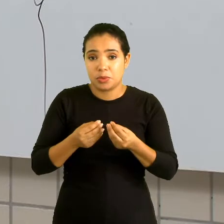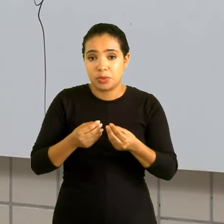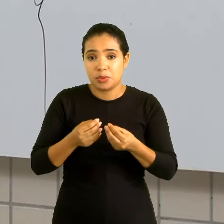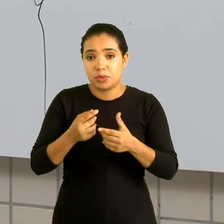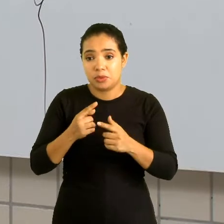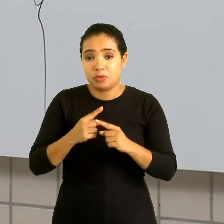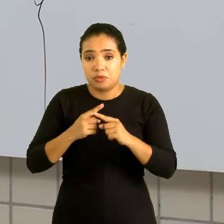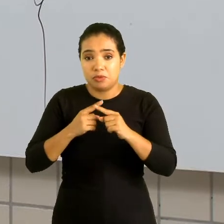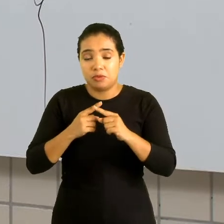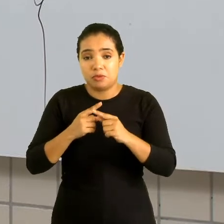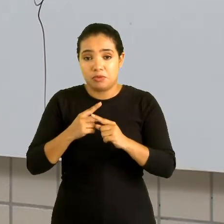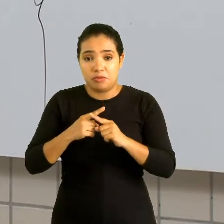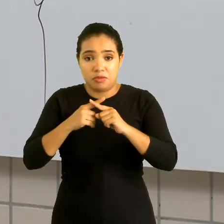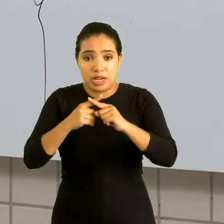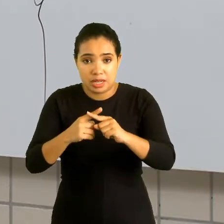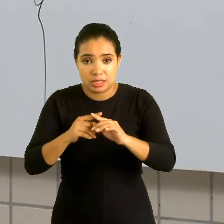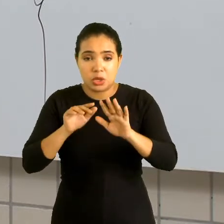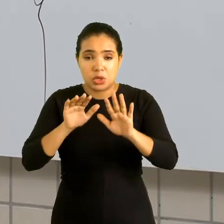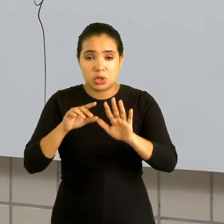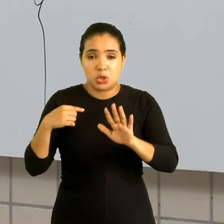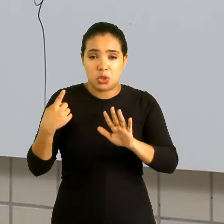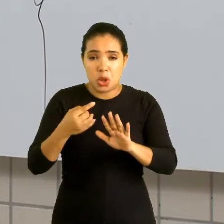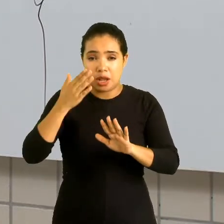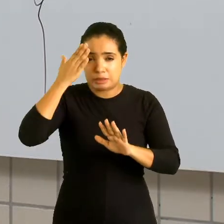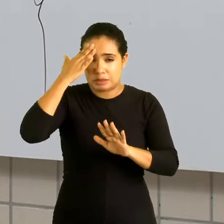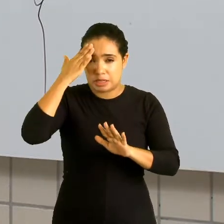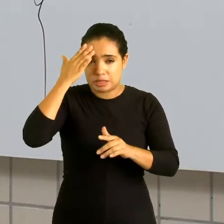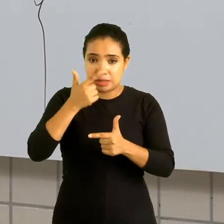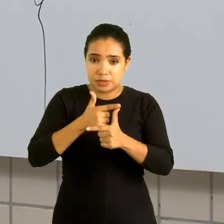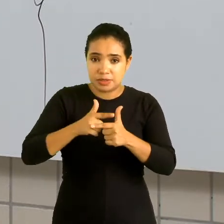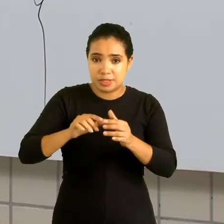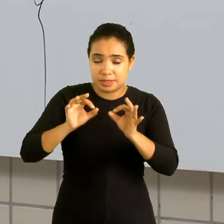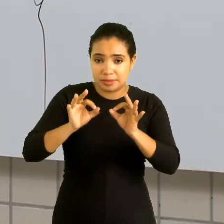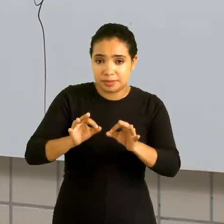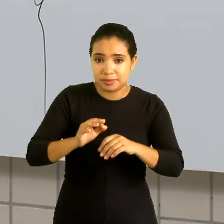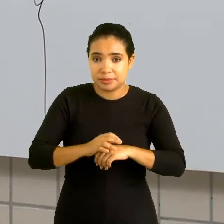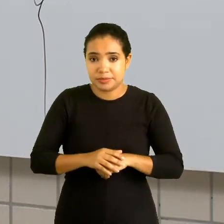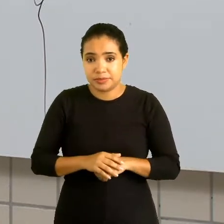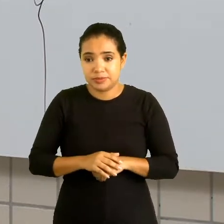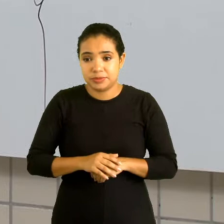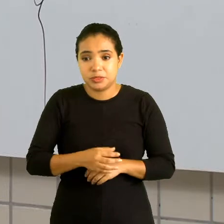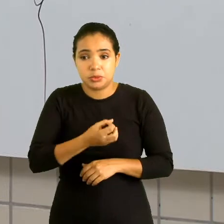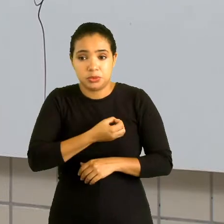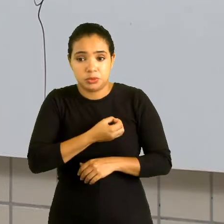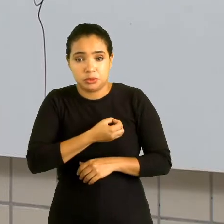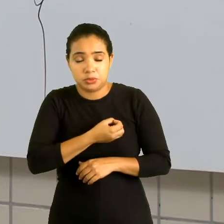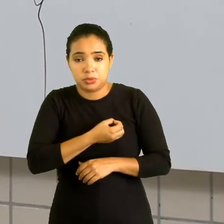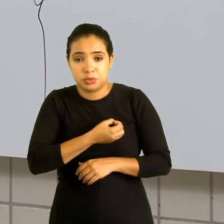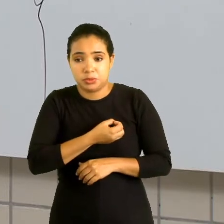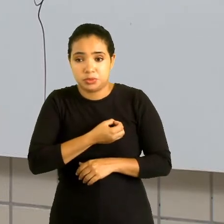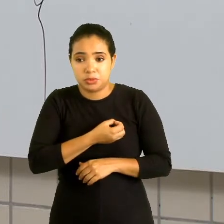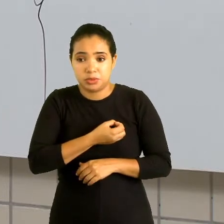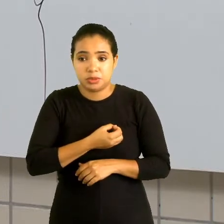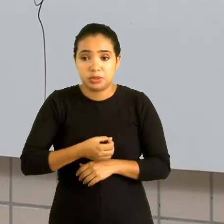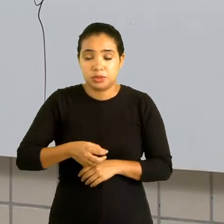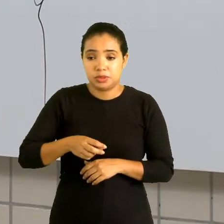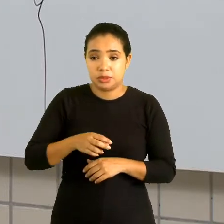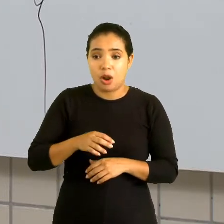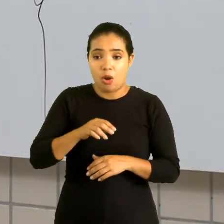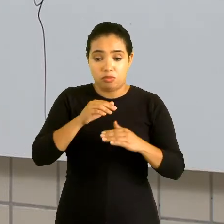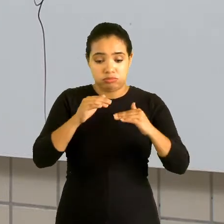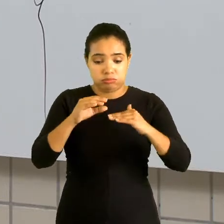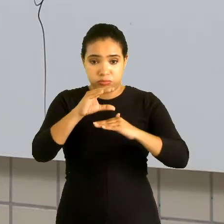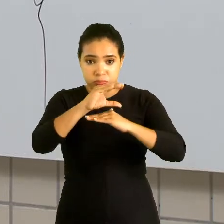E nós já sabemos que uma fração é uma divisão entre o numerador e o denominador. Ou seja,